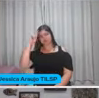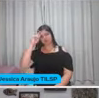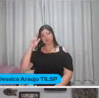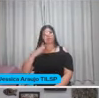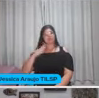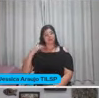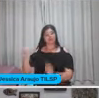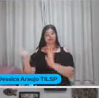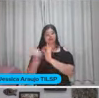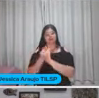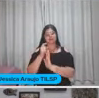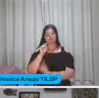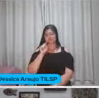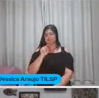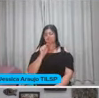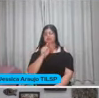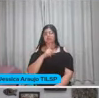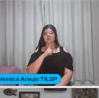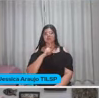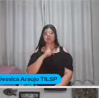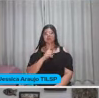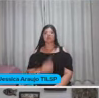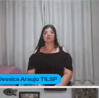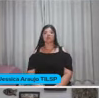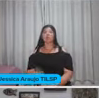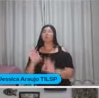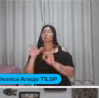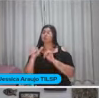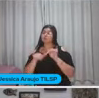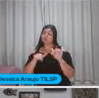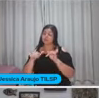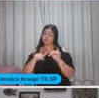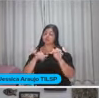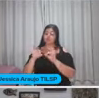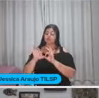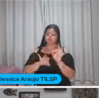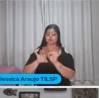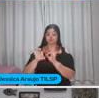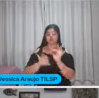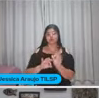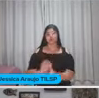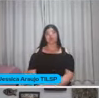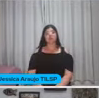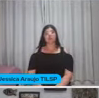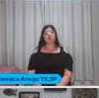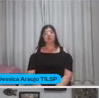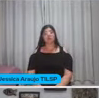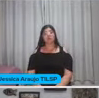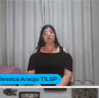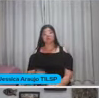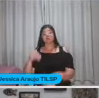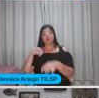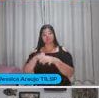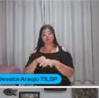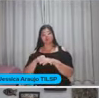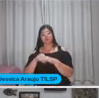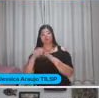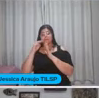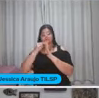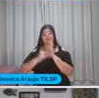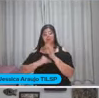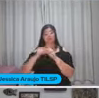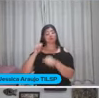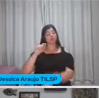muito marcante É E, gente O trabalho de projeto Com projetos Ele se enquadra Dentro do rol De metodologias